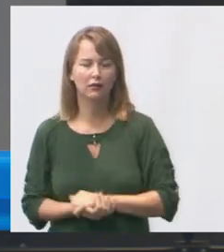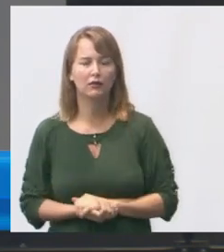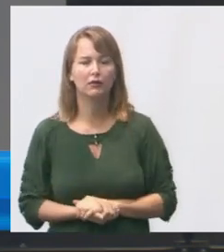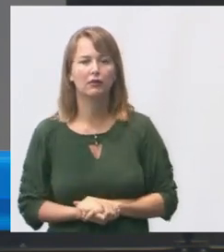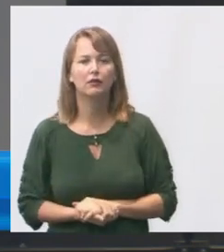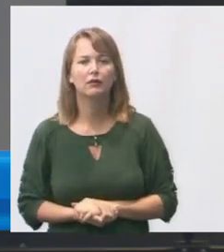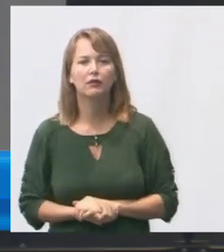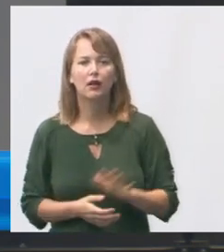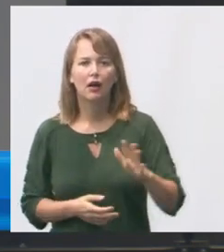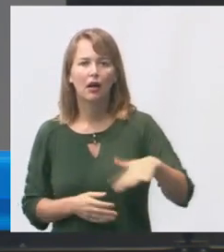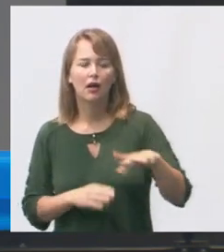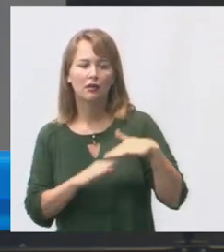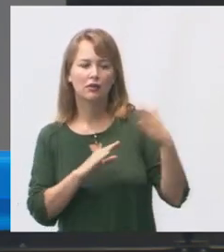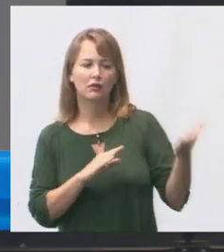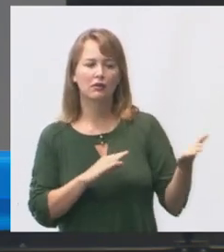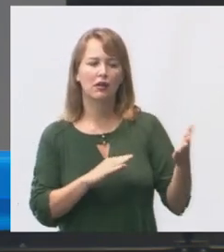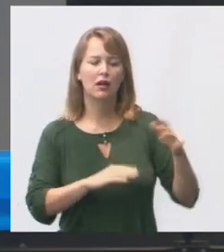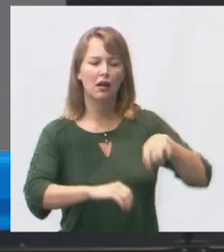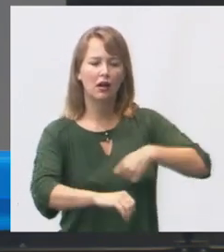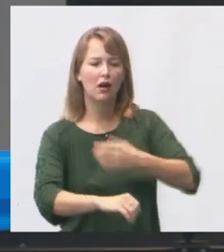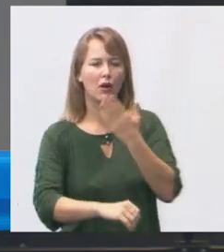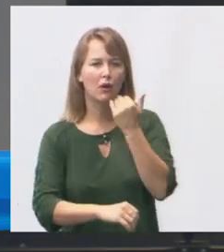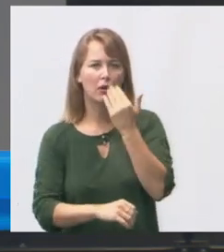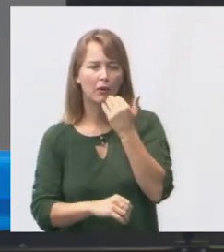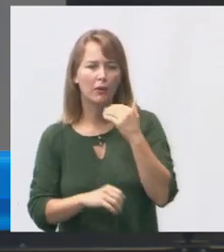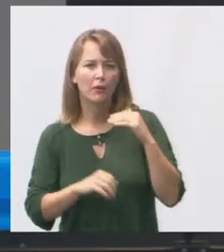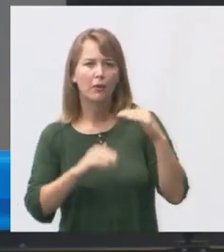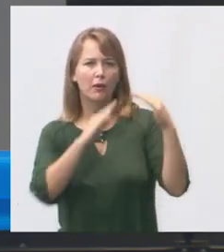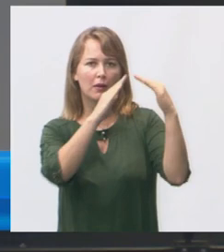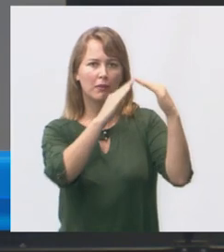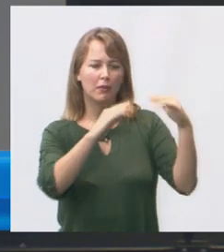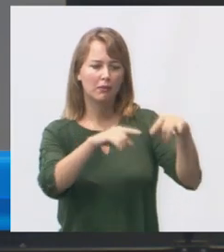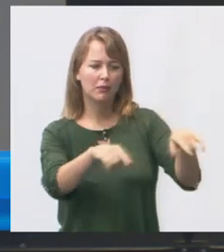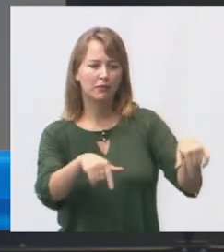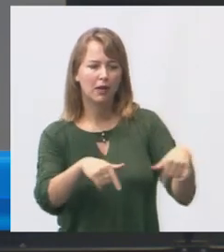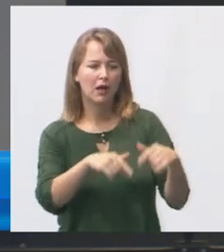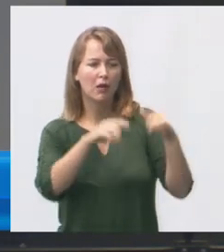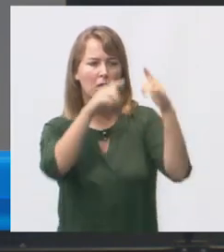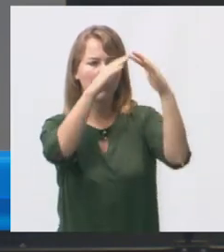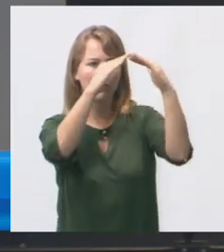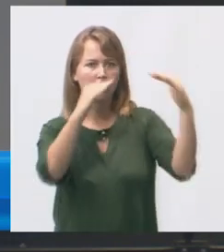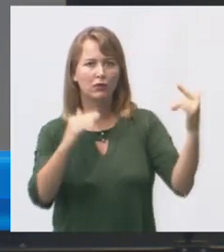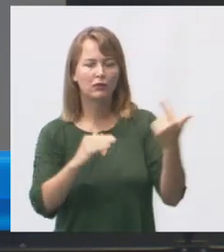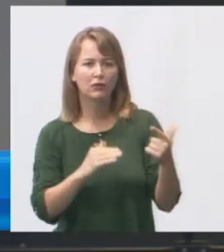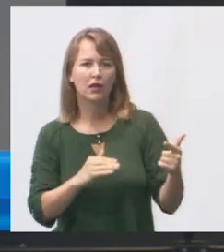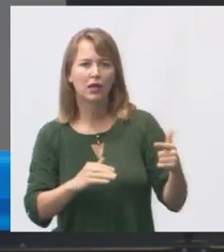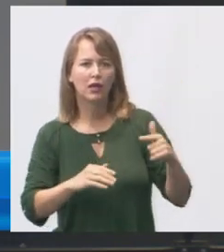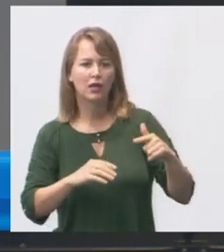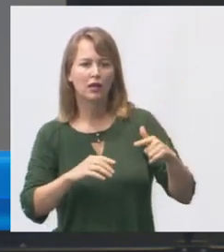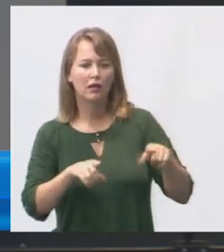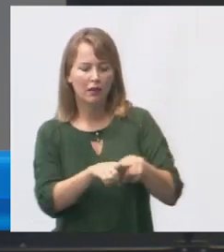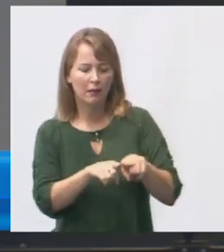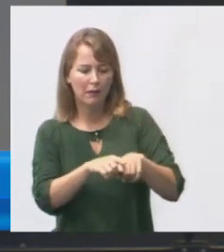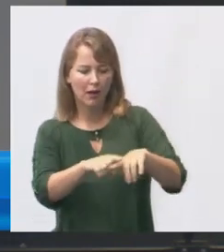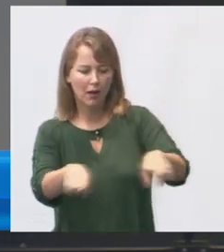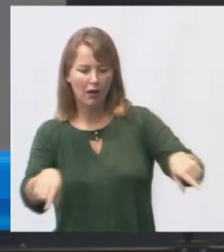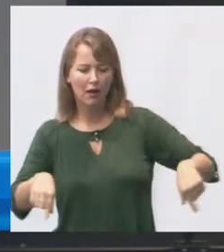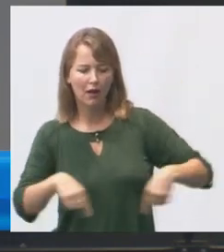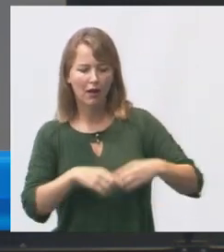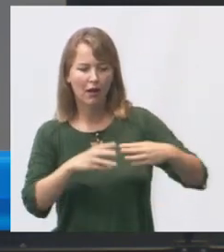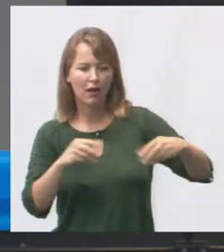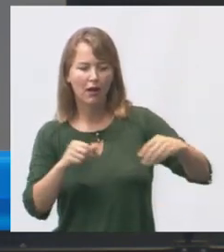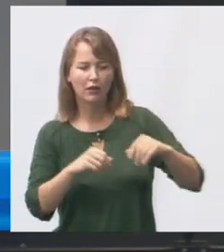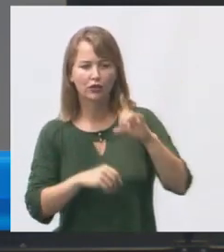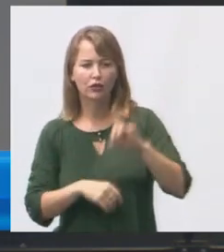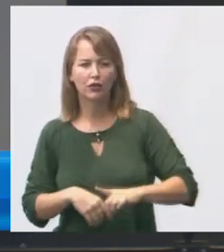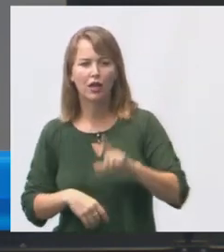área externa refeitório pátio coberto descoberto parque infantil e tanque de areia e a diretora é a